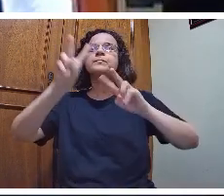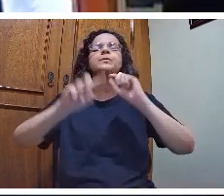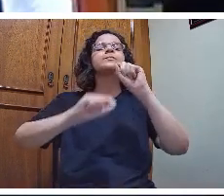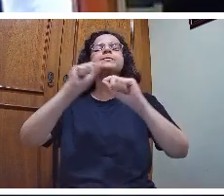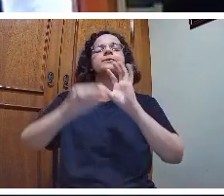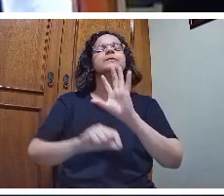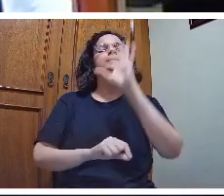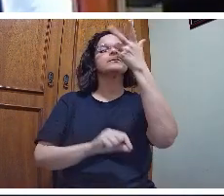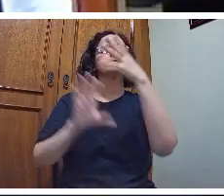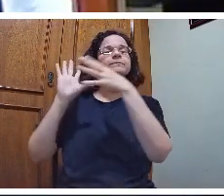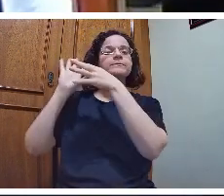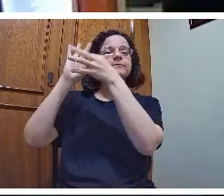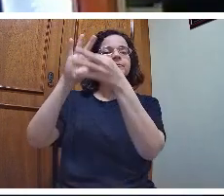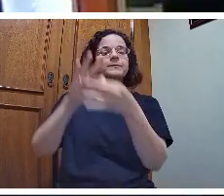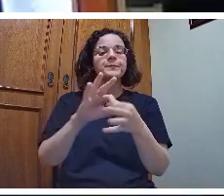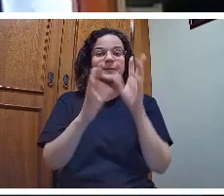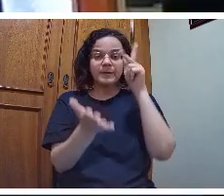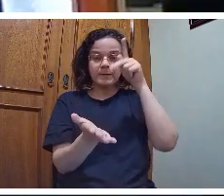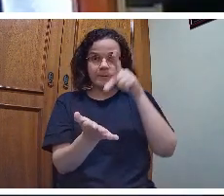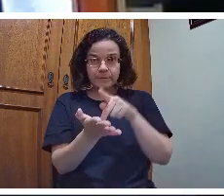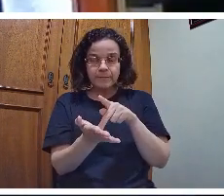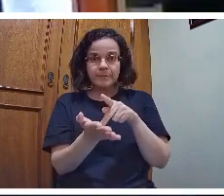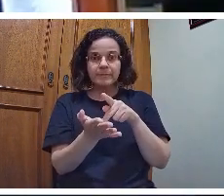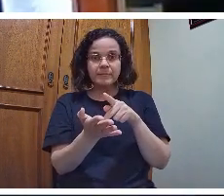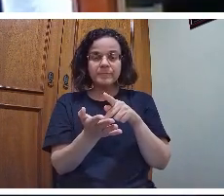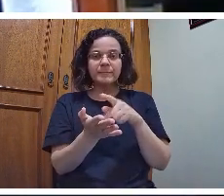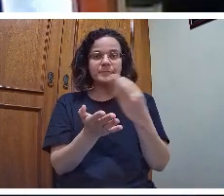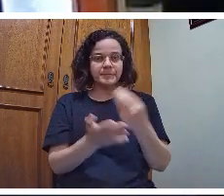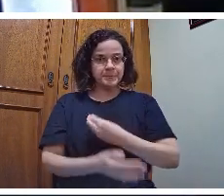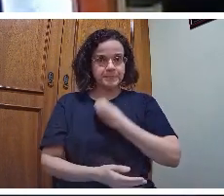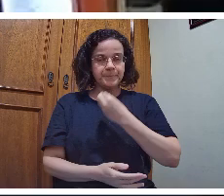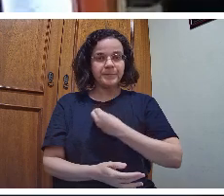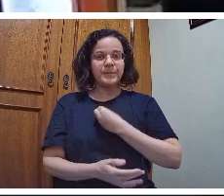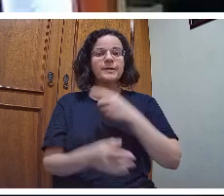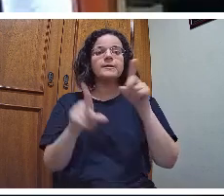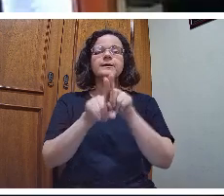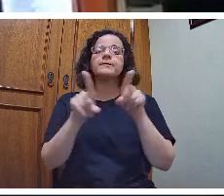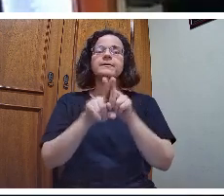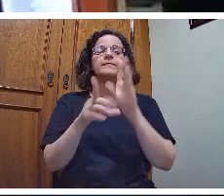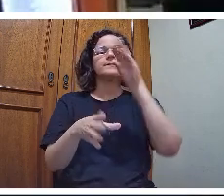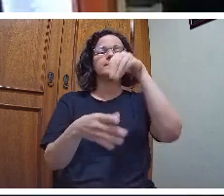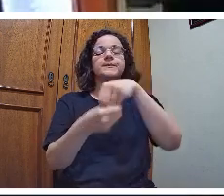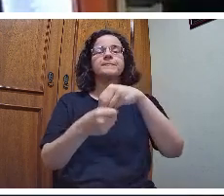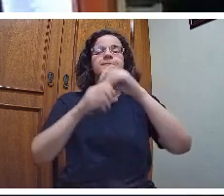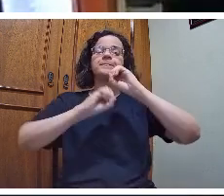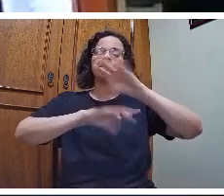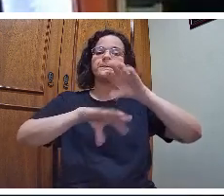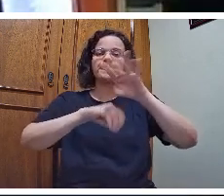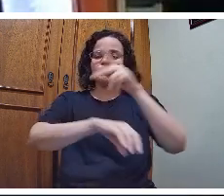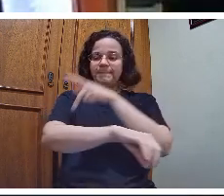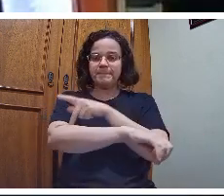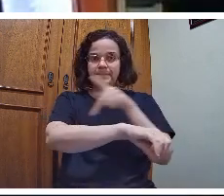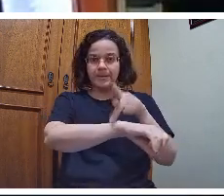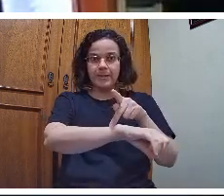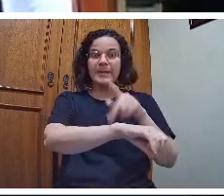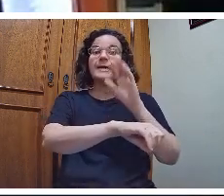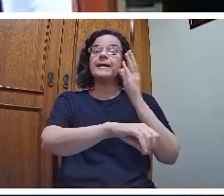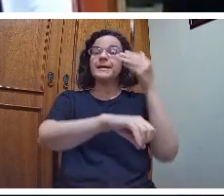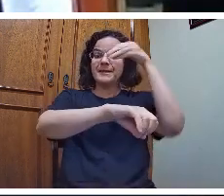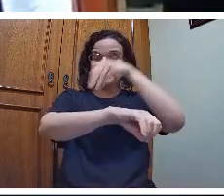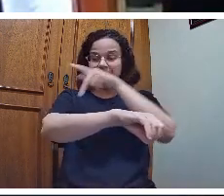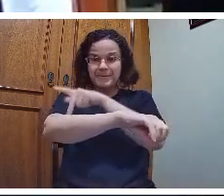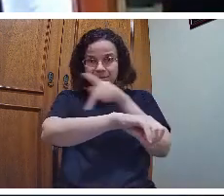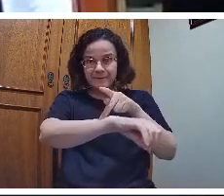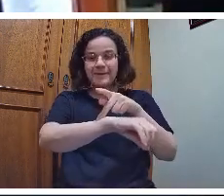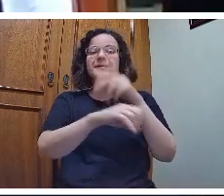dentro do contexto global, a educação, dentro da educação a pedagogia, dentro da pedagogia